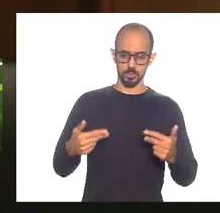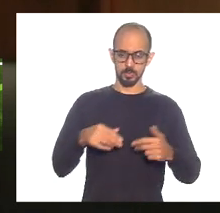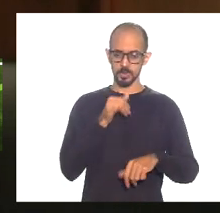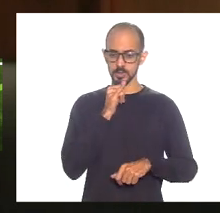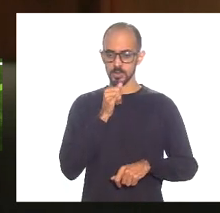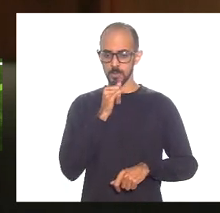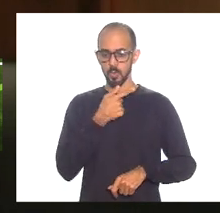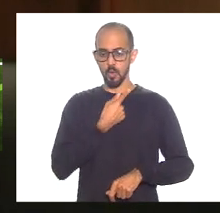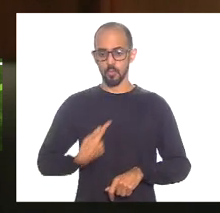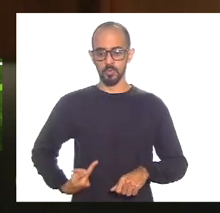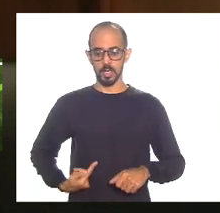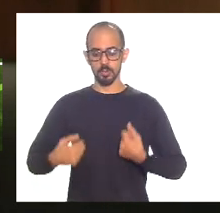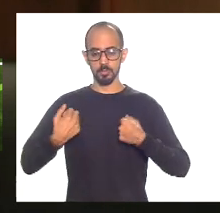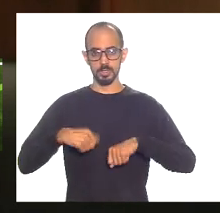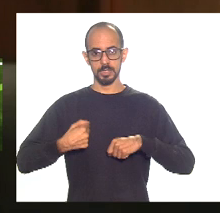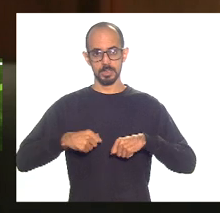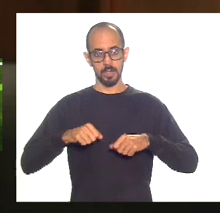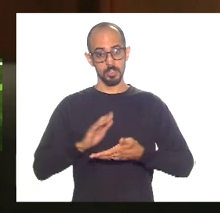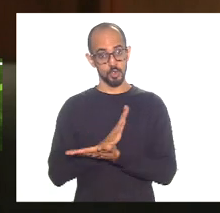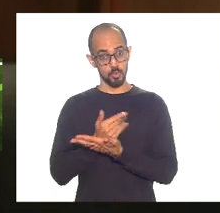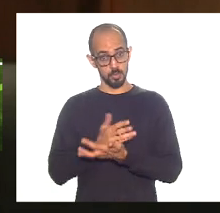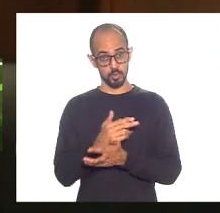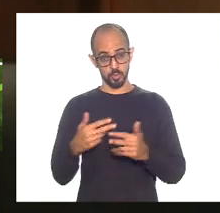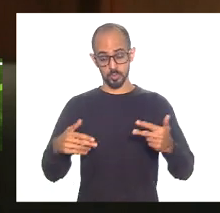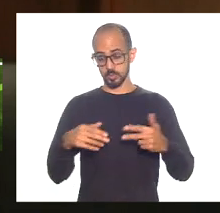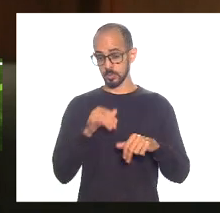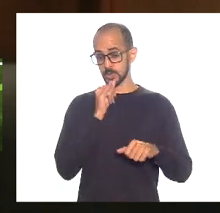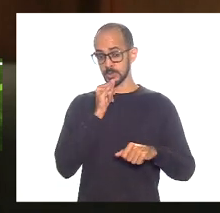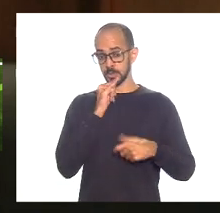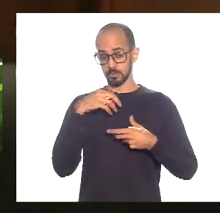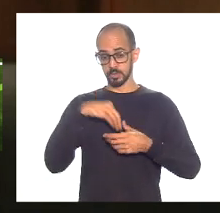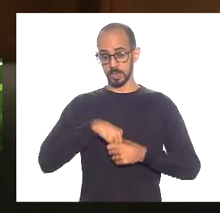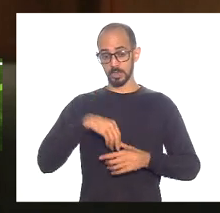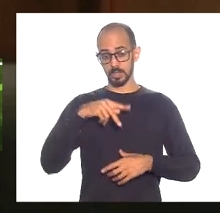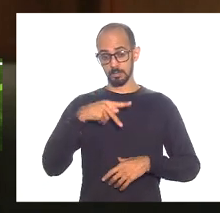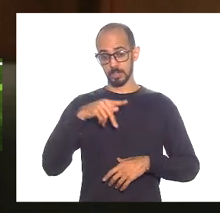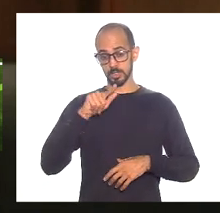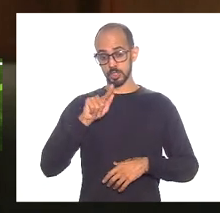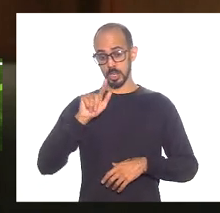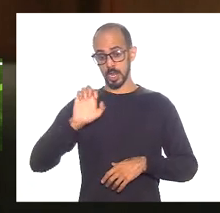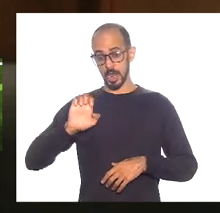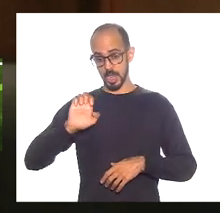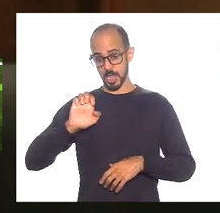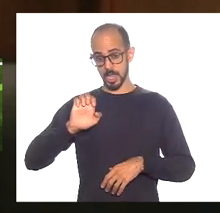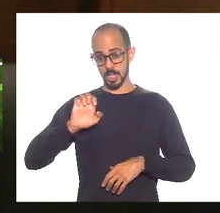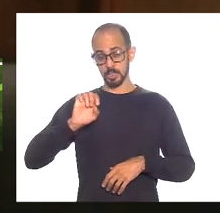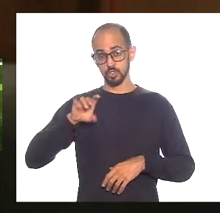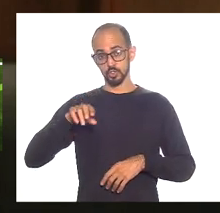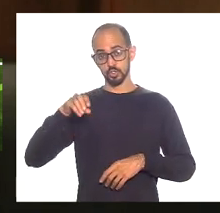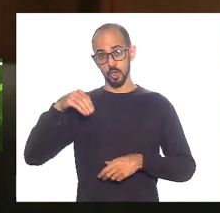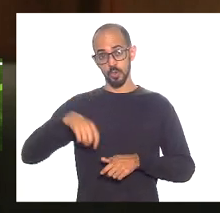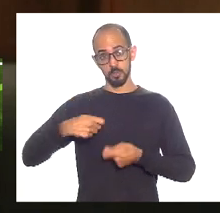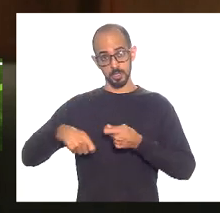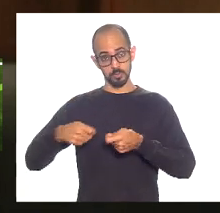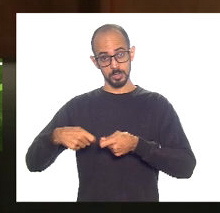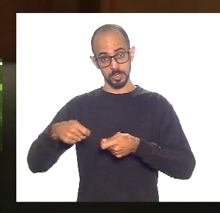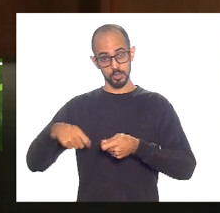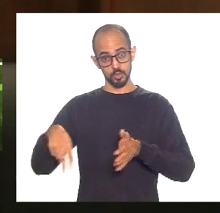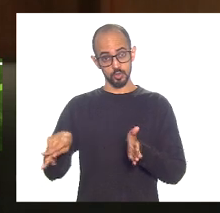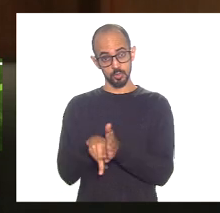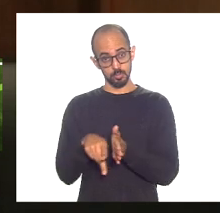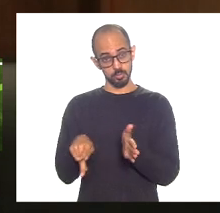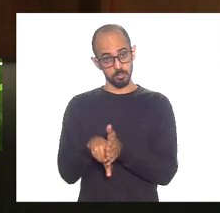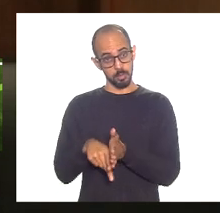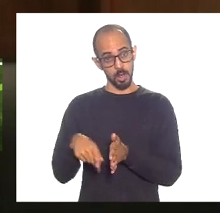que ter dedicado na PGE uma direção só para cuidar disso e também na Fazenda.